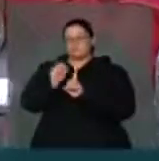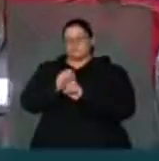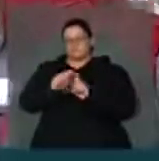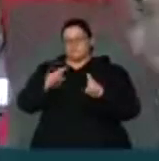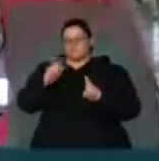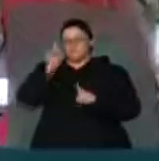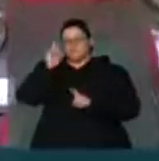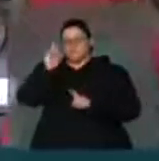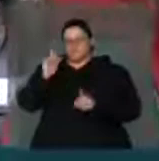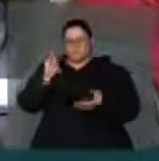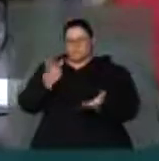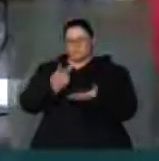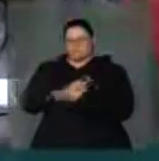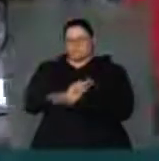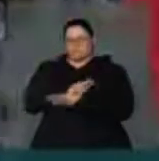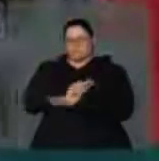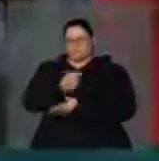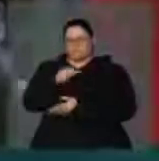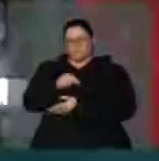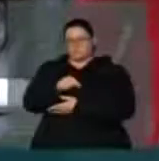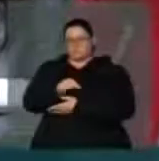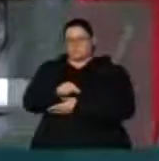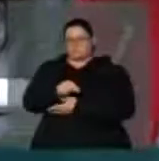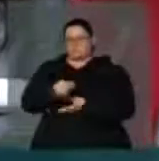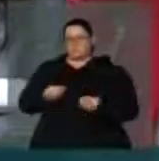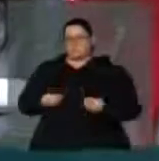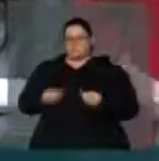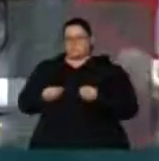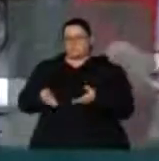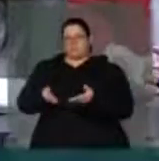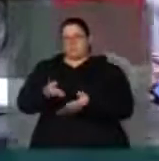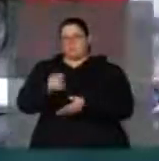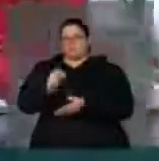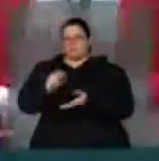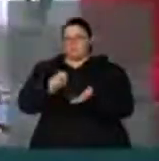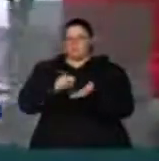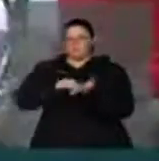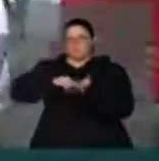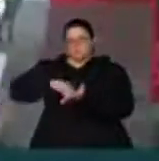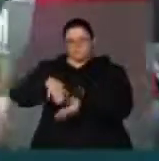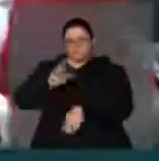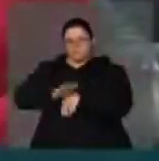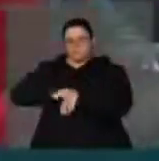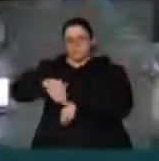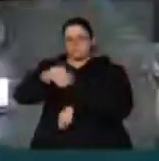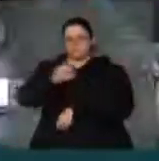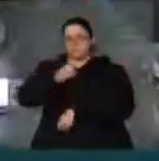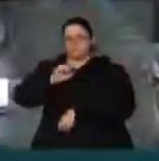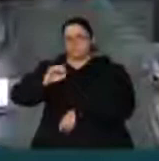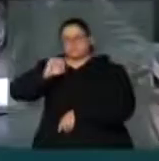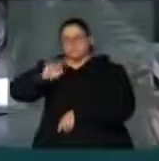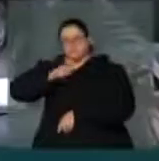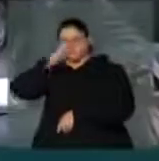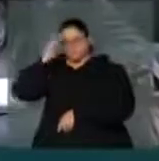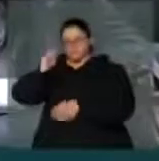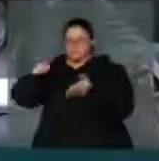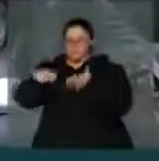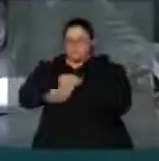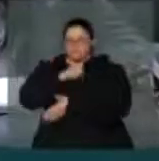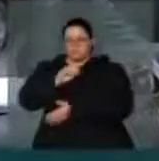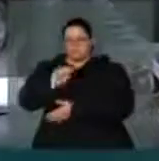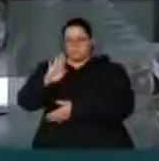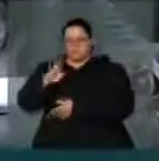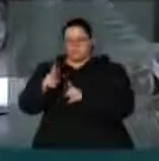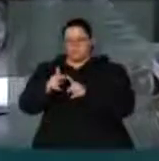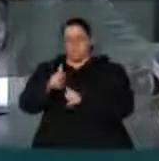de que ontem foi entregue aqui na casa um abaixo-sinado com mais de 600 mil assinaturas da OAB e